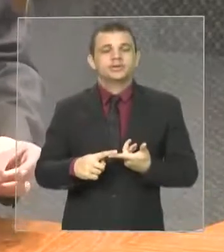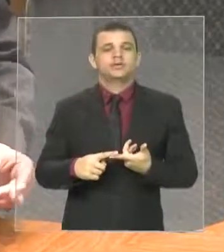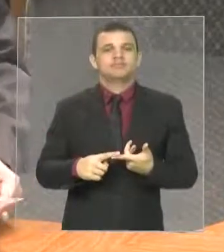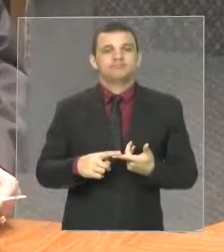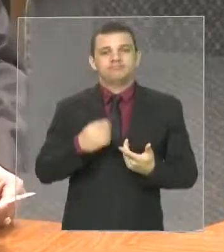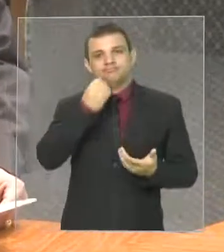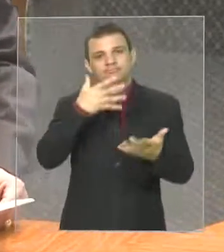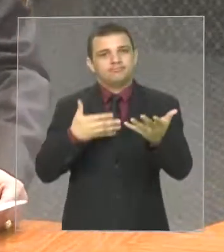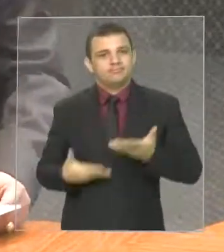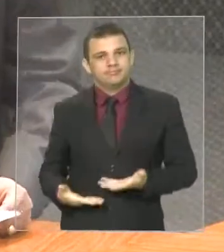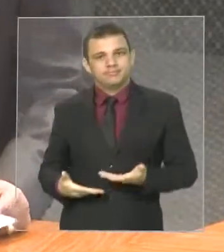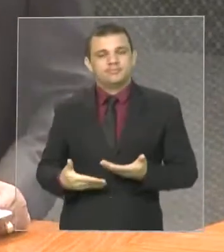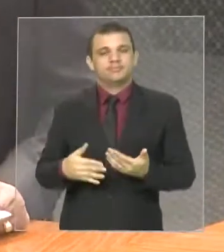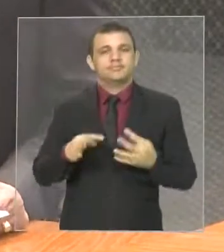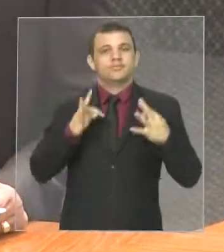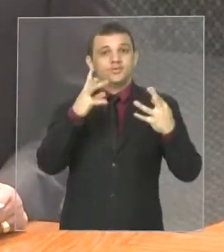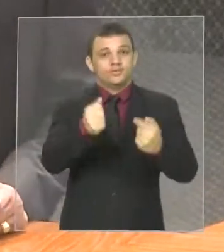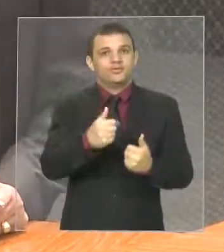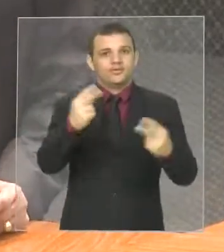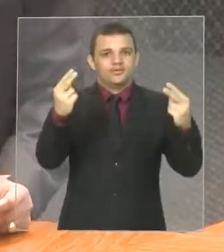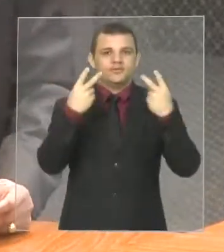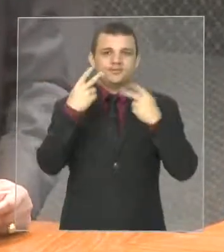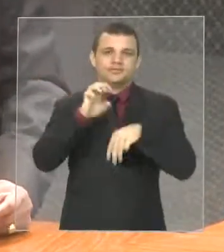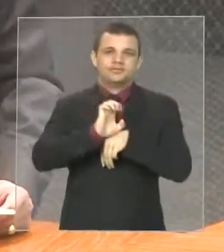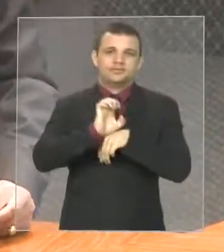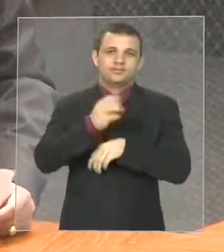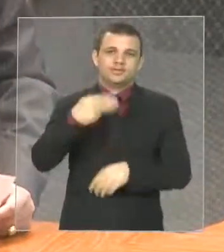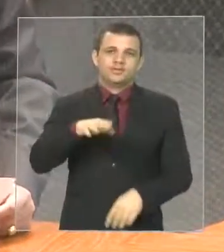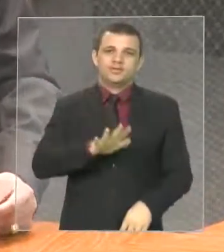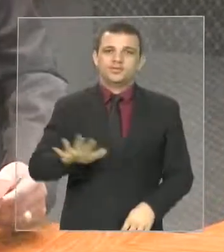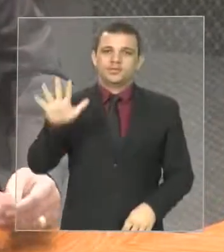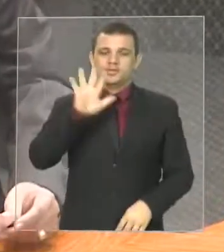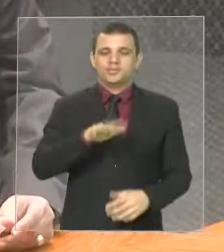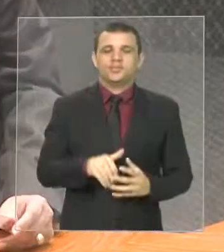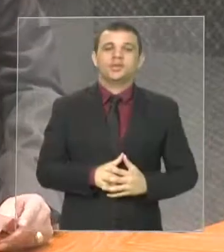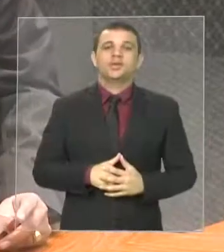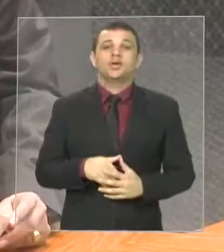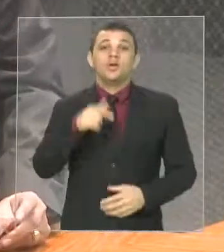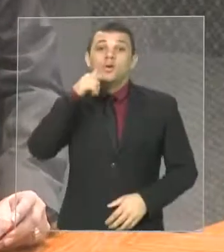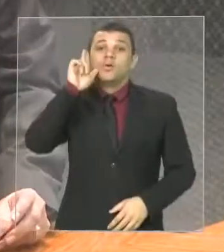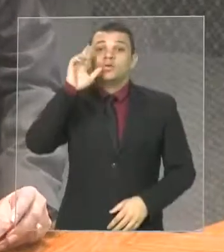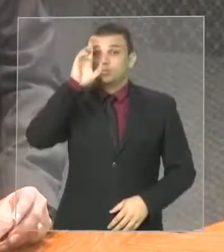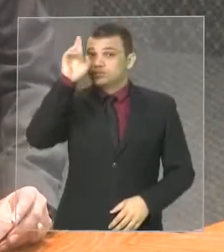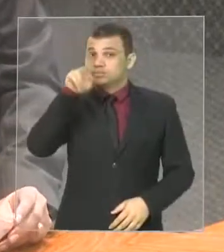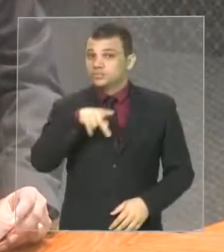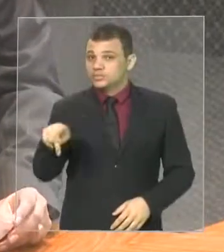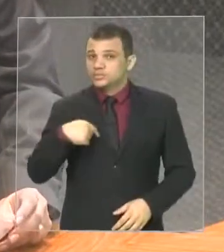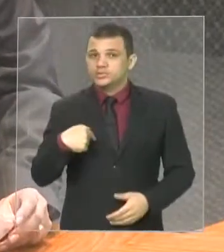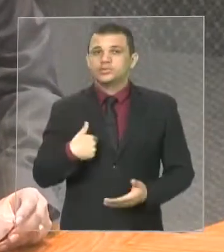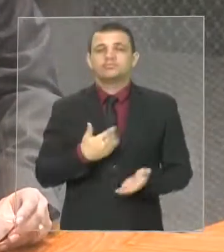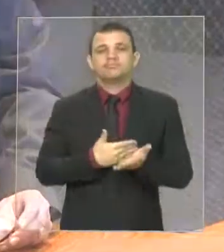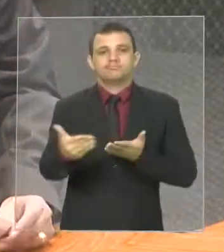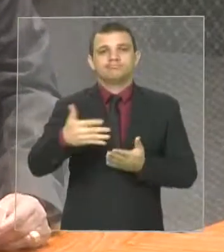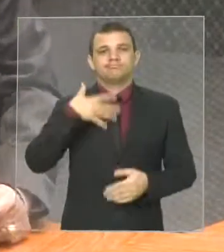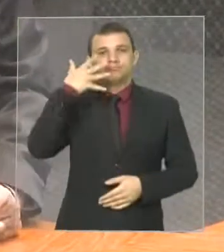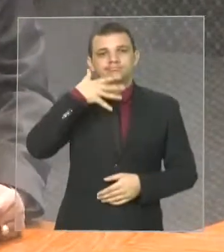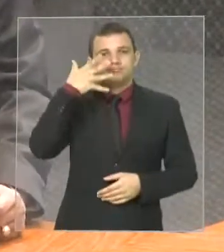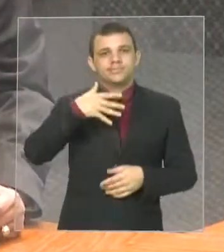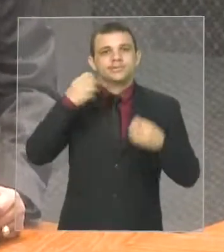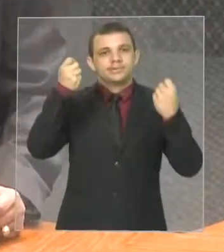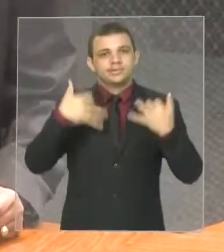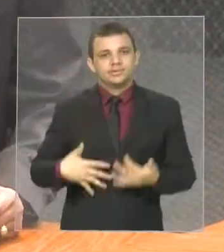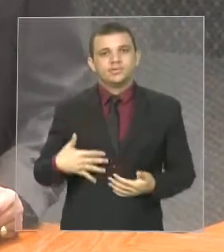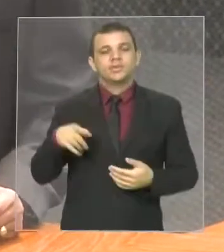em todo o Estado do Maranhão. Ontem, Sr. Presidente, eu iniciei um pronunciamento destacando uma agenda que tivemos em Brasília,